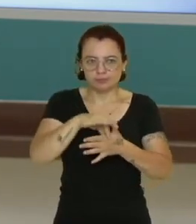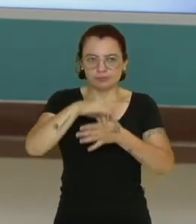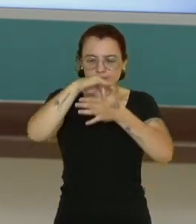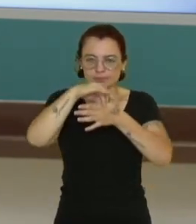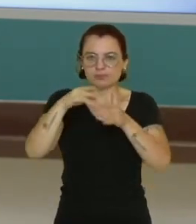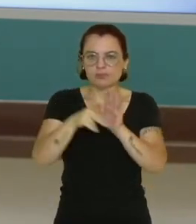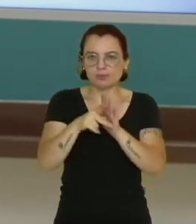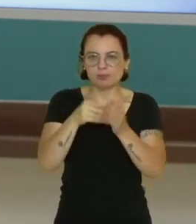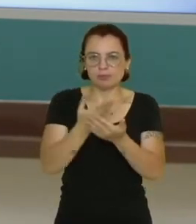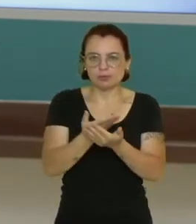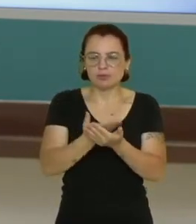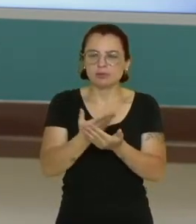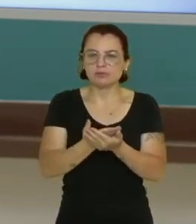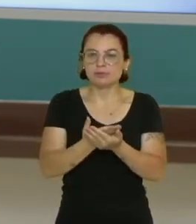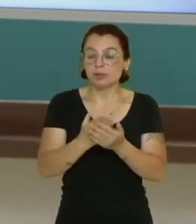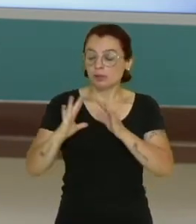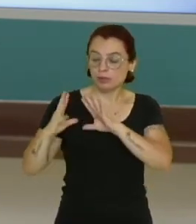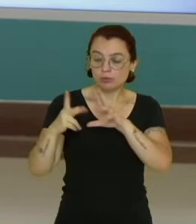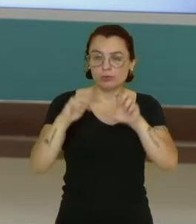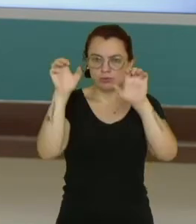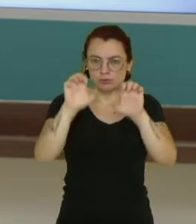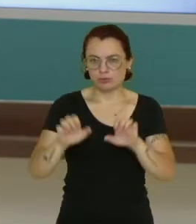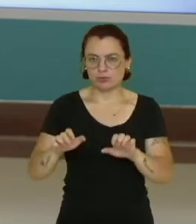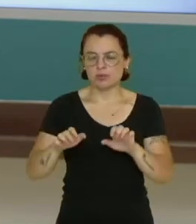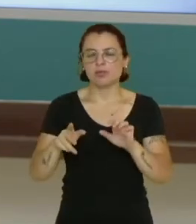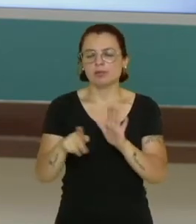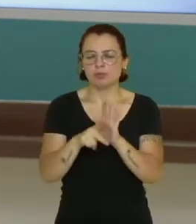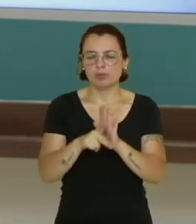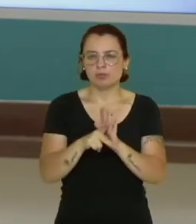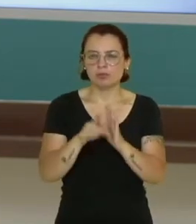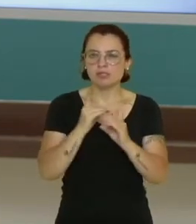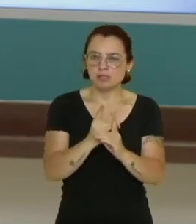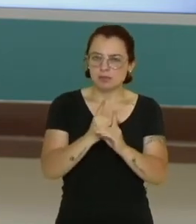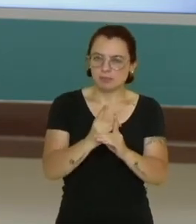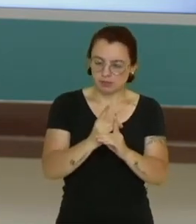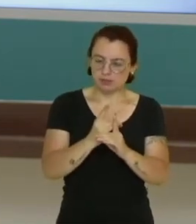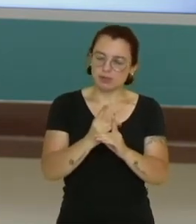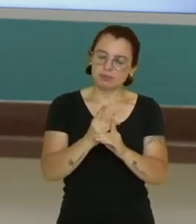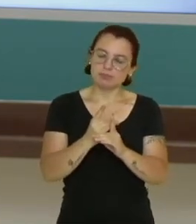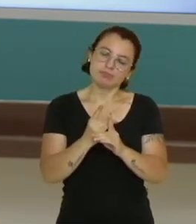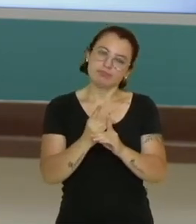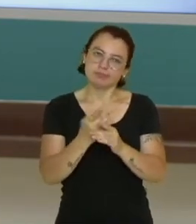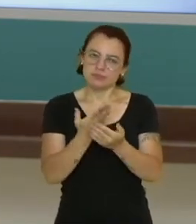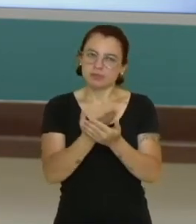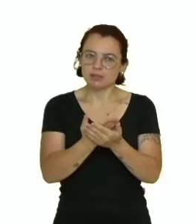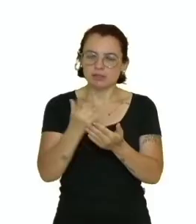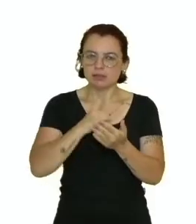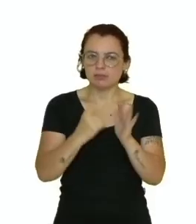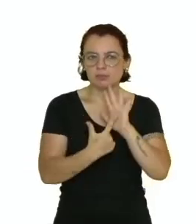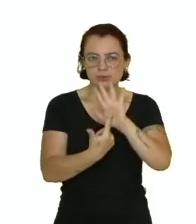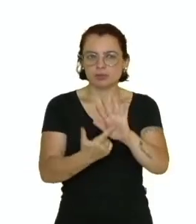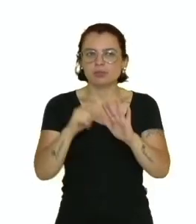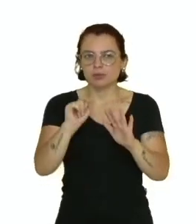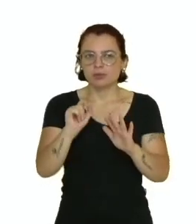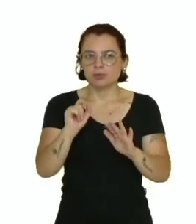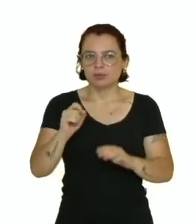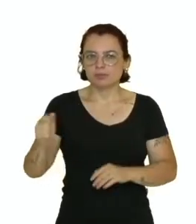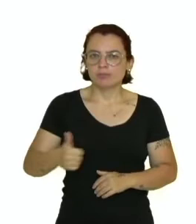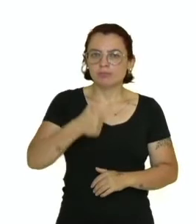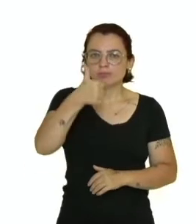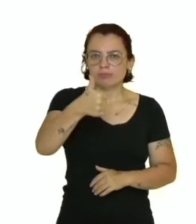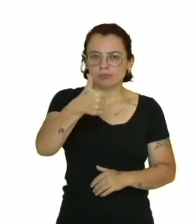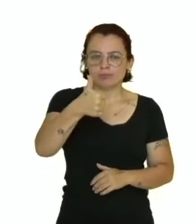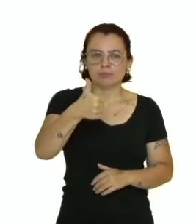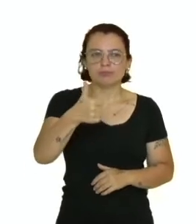estudantil. Toda estrutura disciplinar do Colégio Cívico-Militar procura aí aplicar esse protagonismo. E também faz parte do